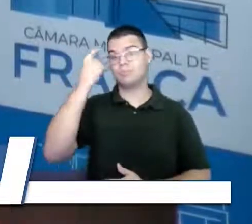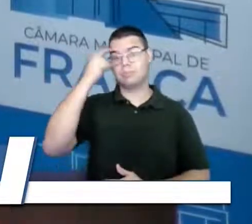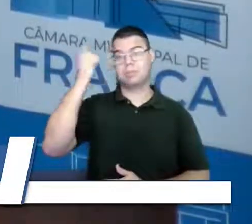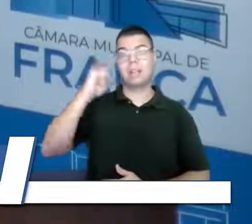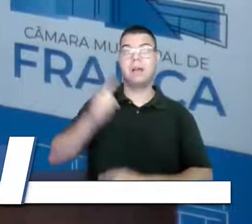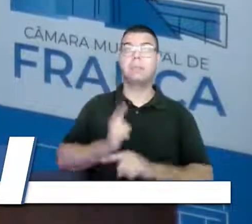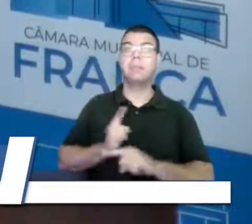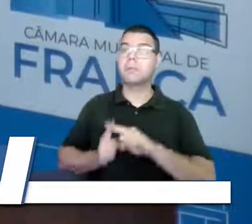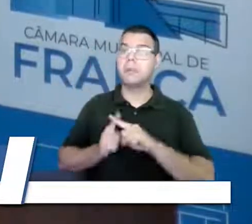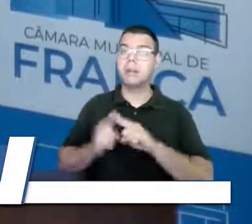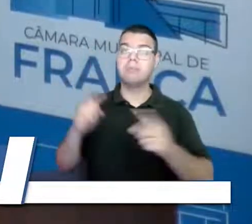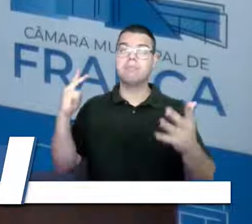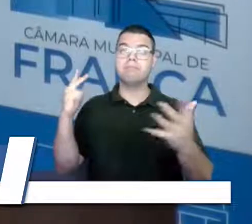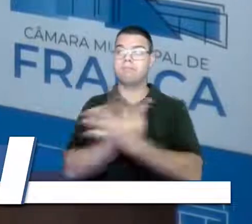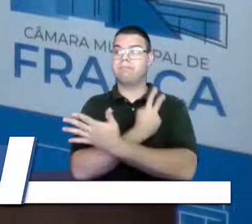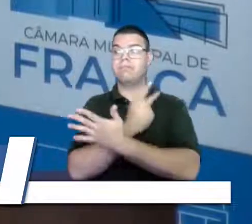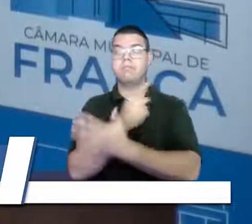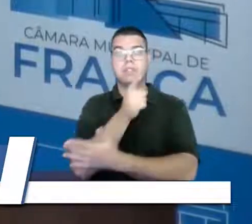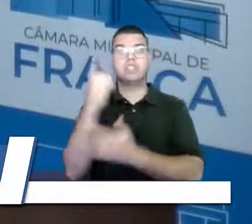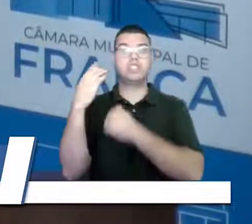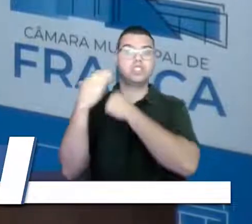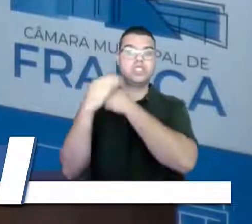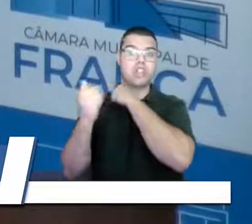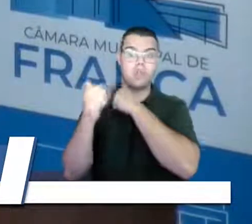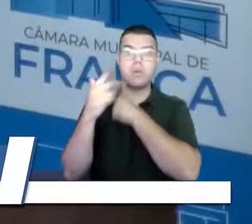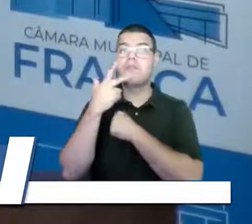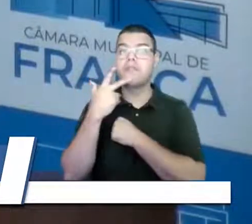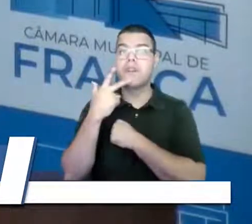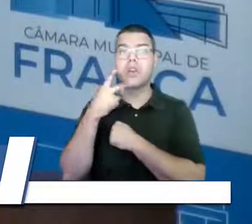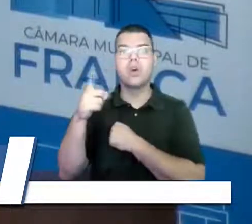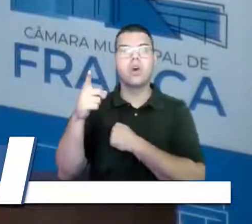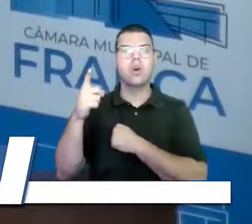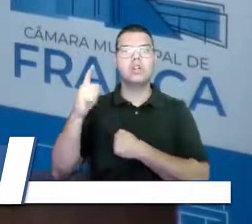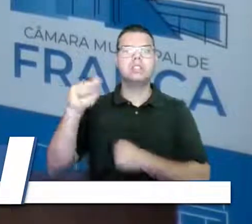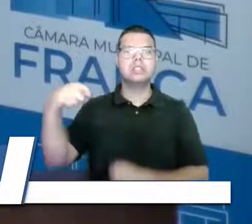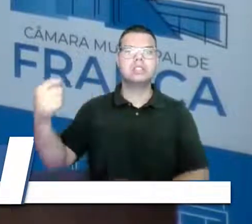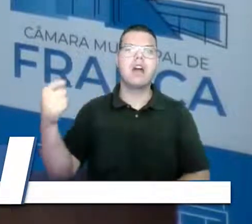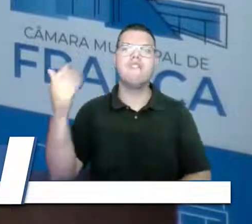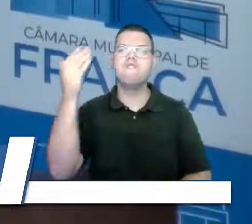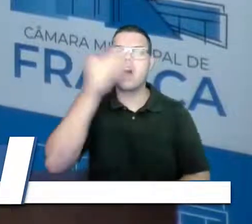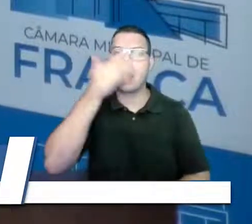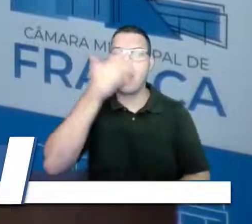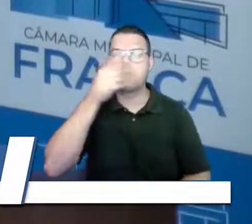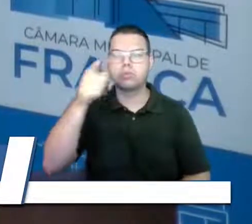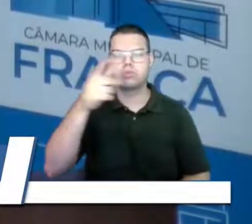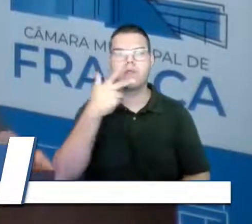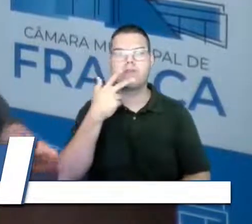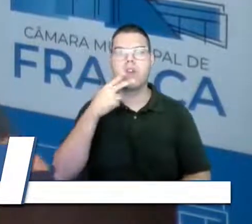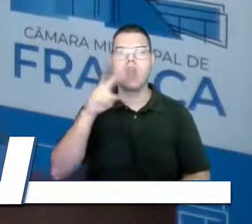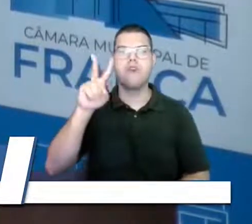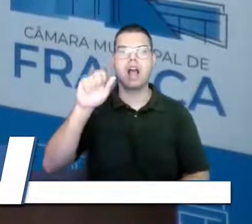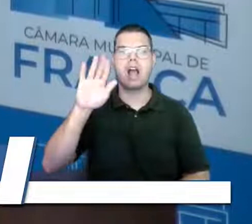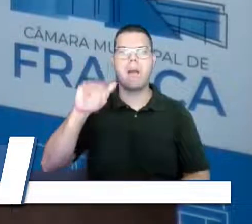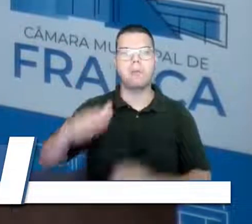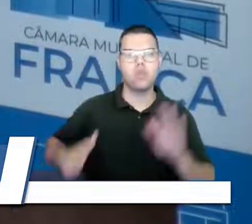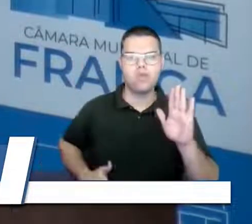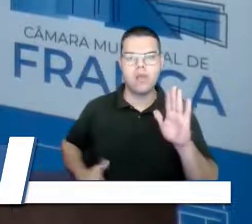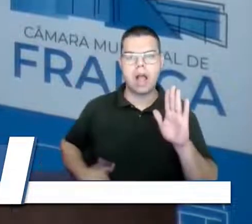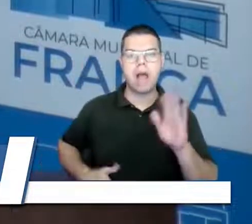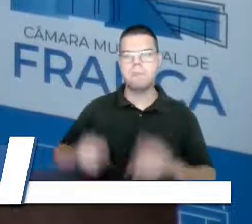d'água, chamou ele de vagabunda, a equipe que estava lá, vocês são vagabundos, porque está faltando água.